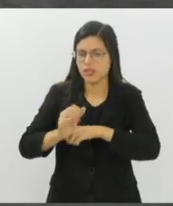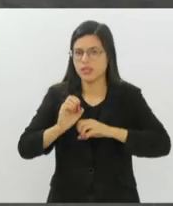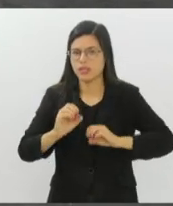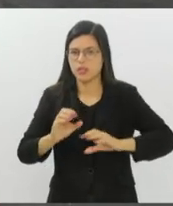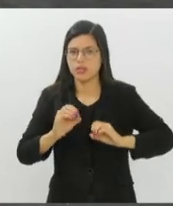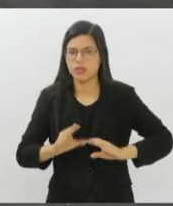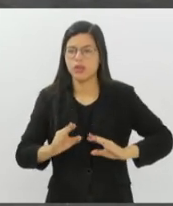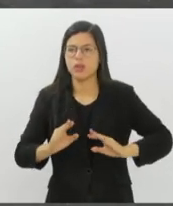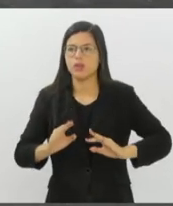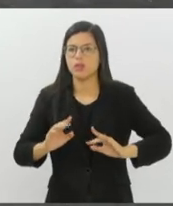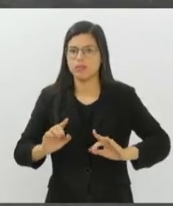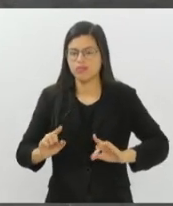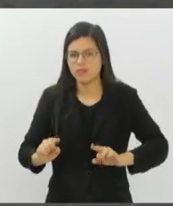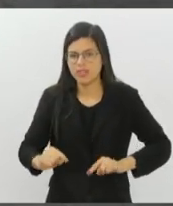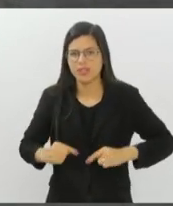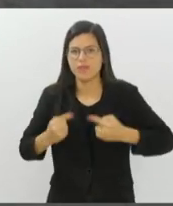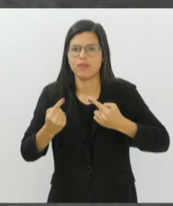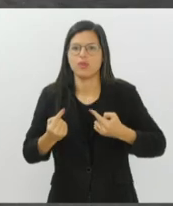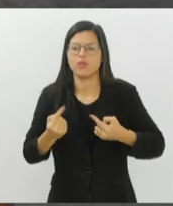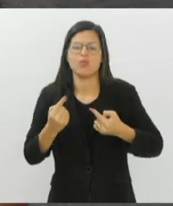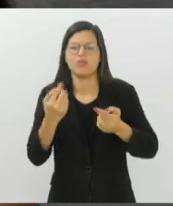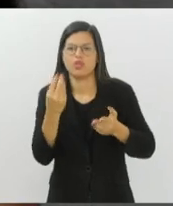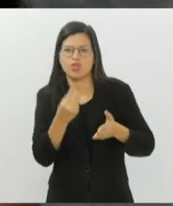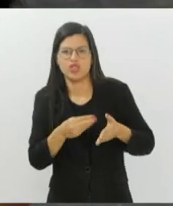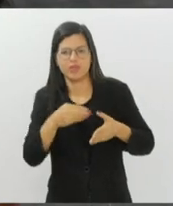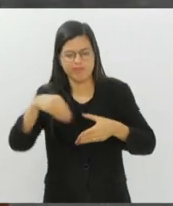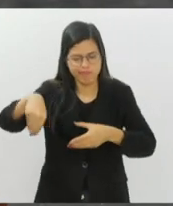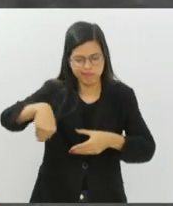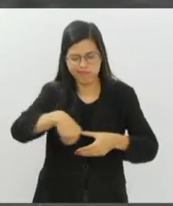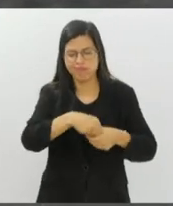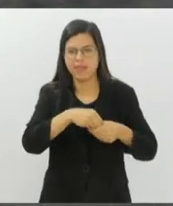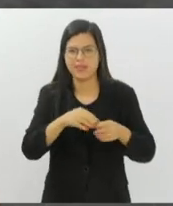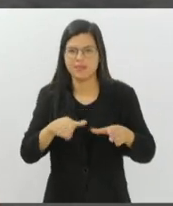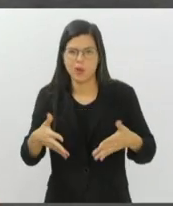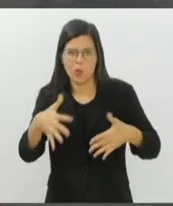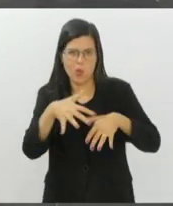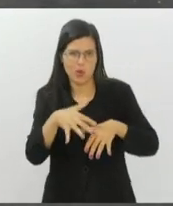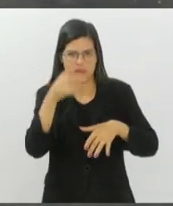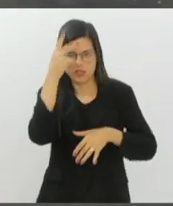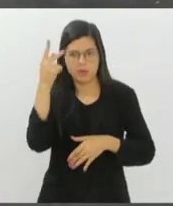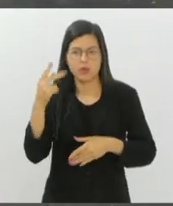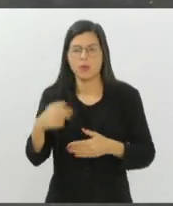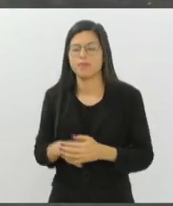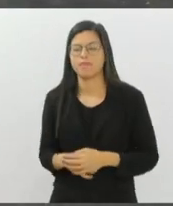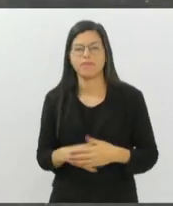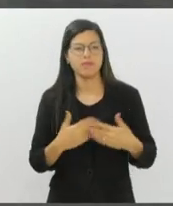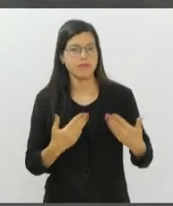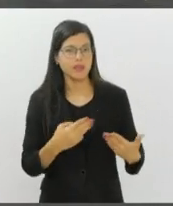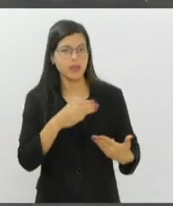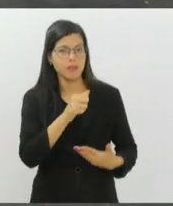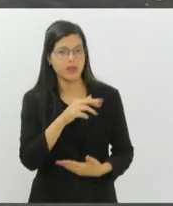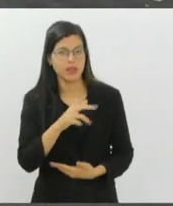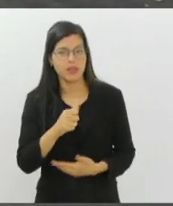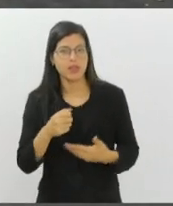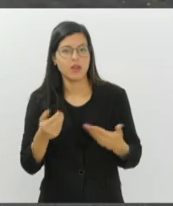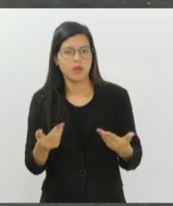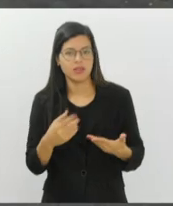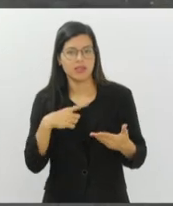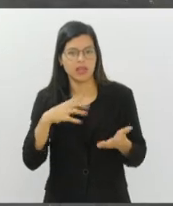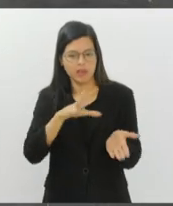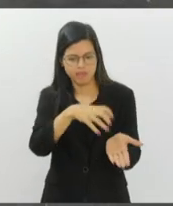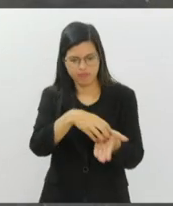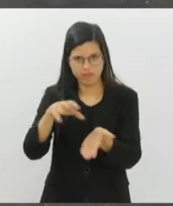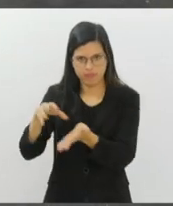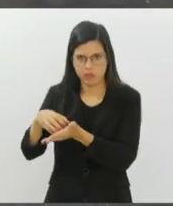desafio de incluir essas pessoas. E, Mariana, atualmente a Diverse Games conta com duas sedes, uma em Benfica e uma em Niterói. O que as crianças e os